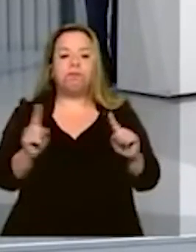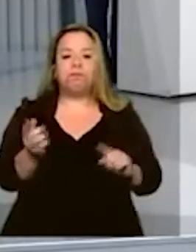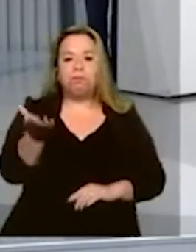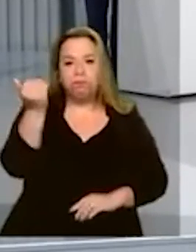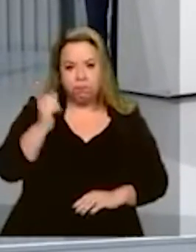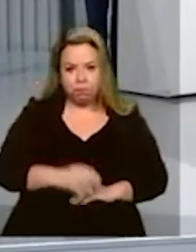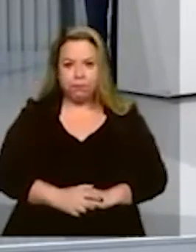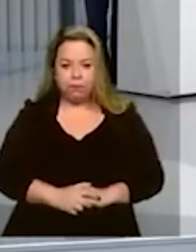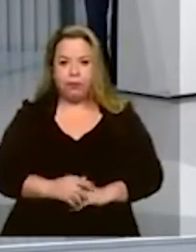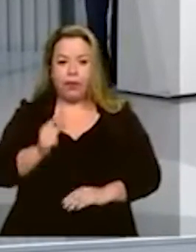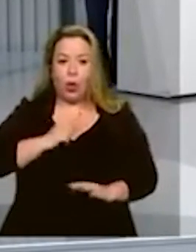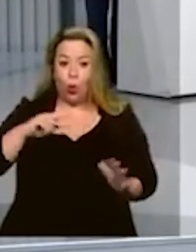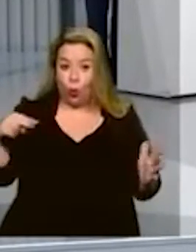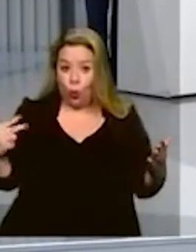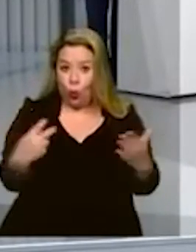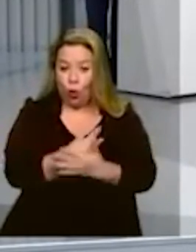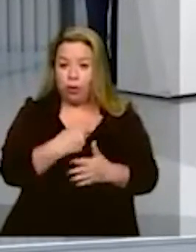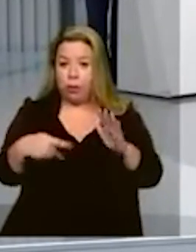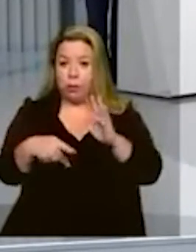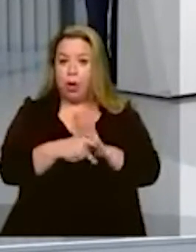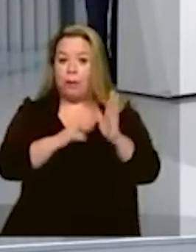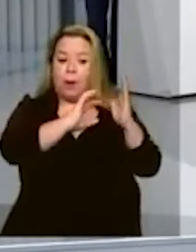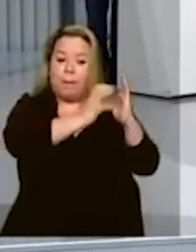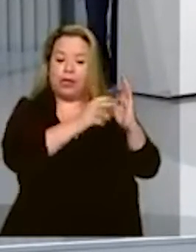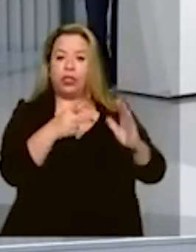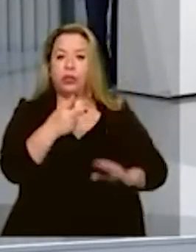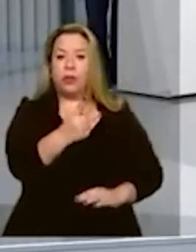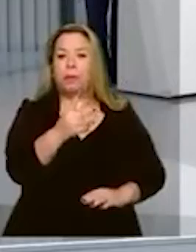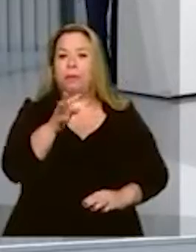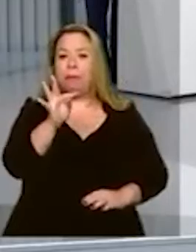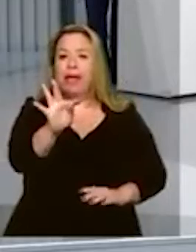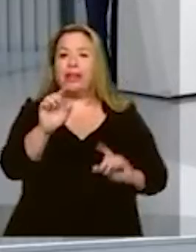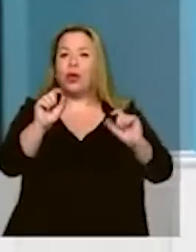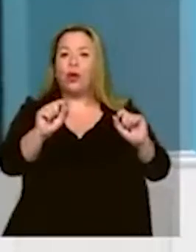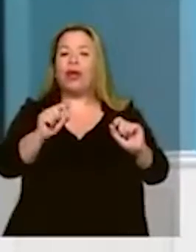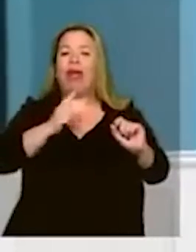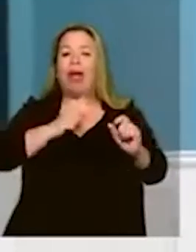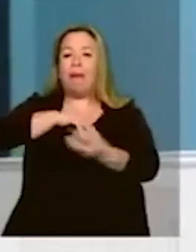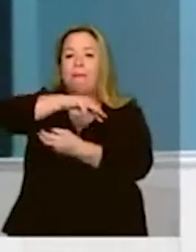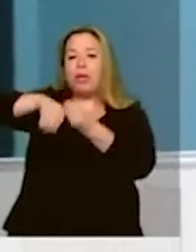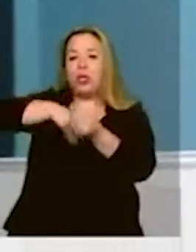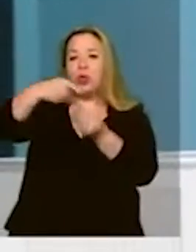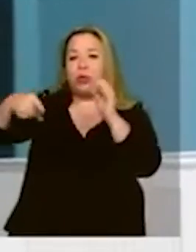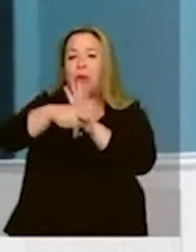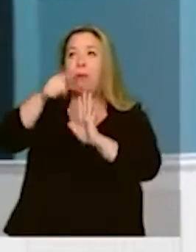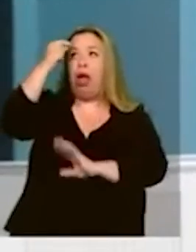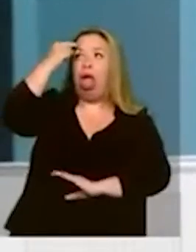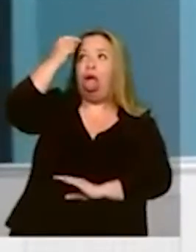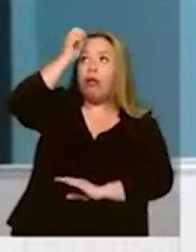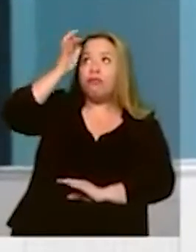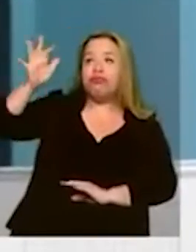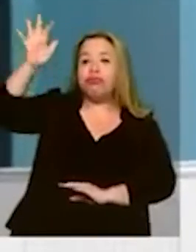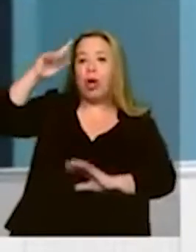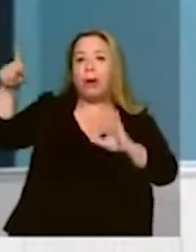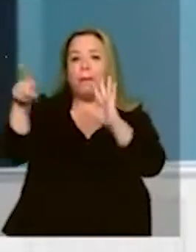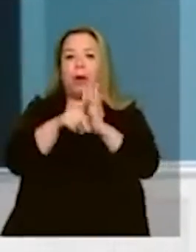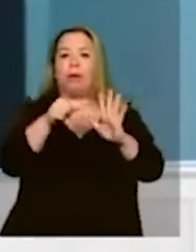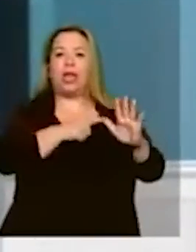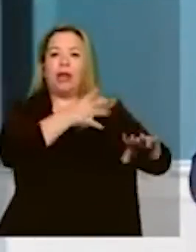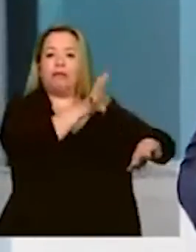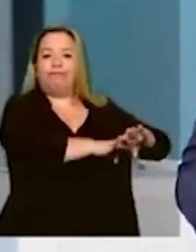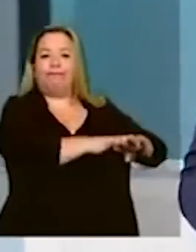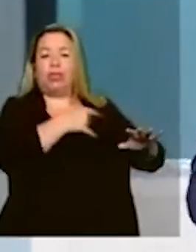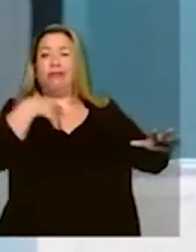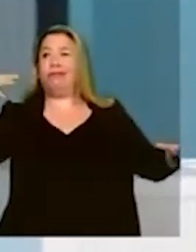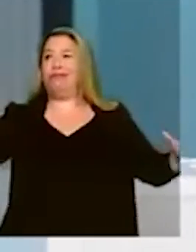Uma das grandes falhas do PT, na minha opinião, é a mistura de ideologia com aritmética. E isso foi a causa, por exemplo, do fracasso de todas as